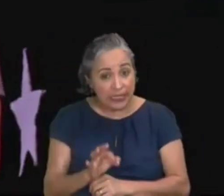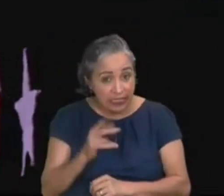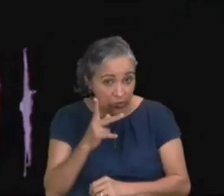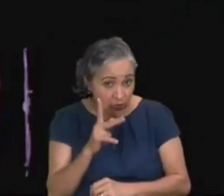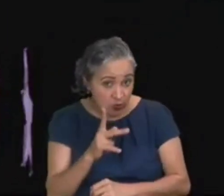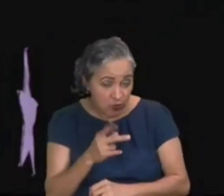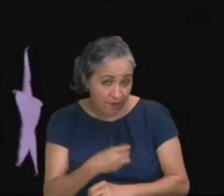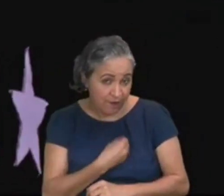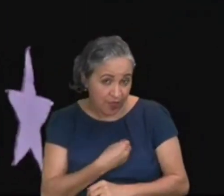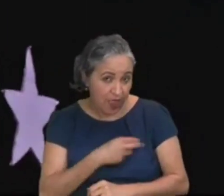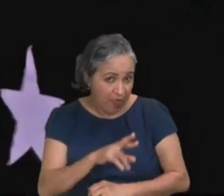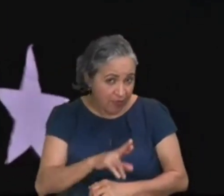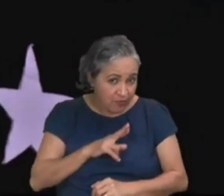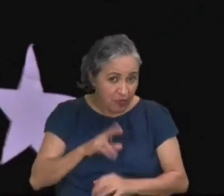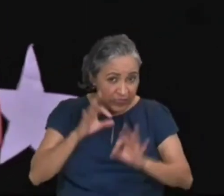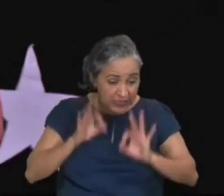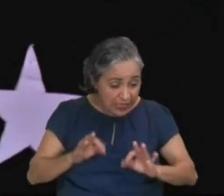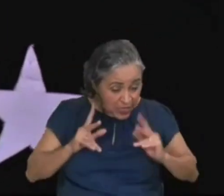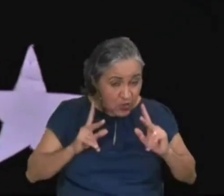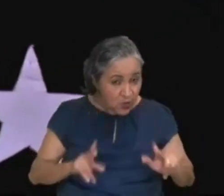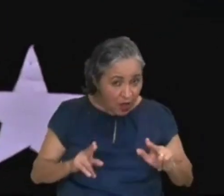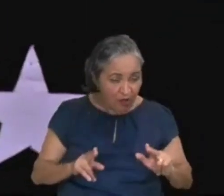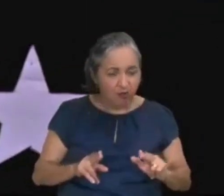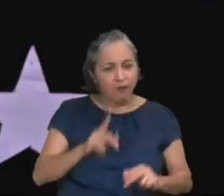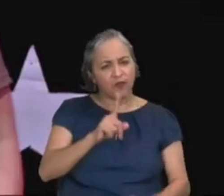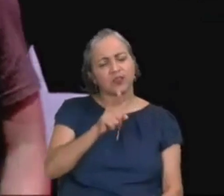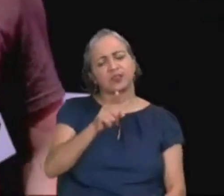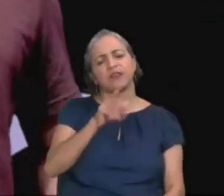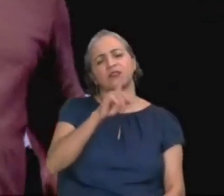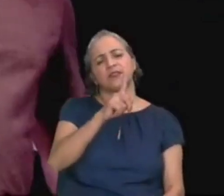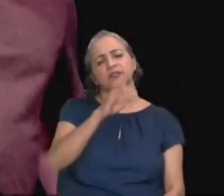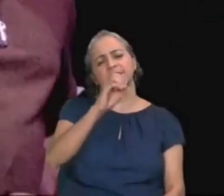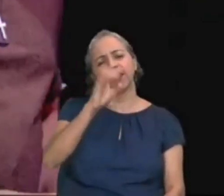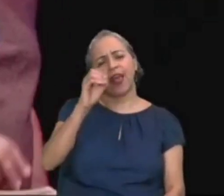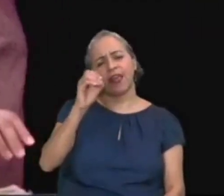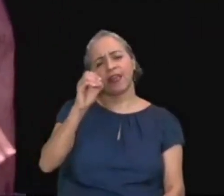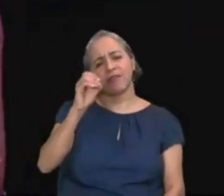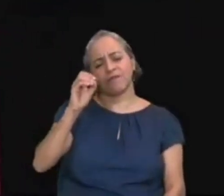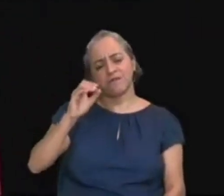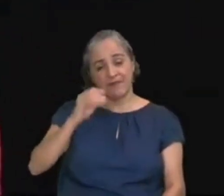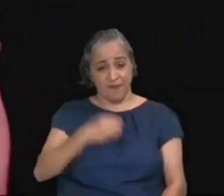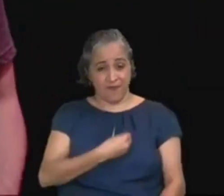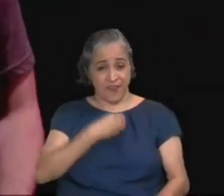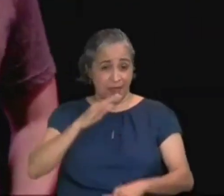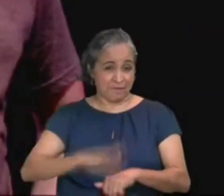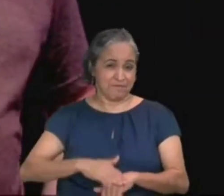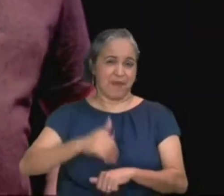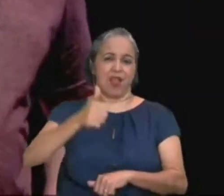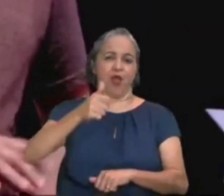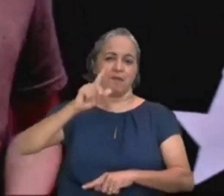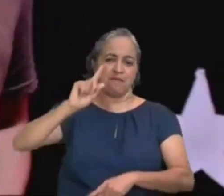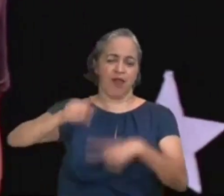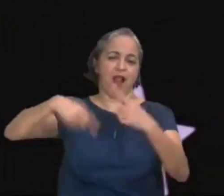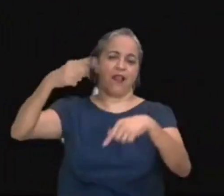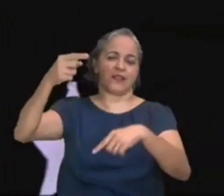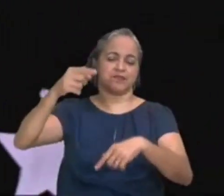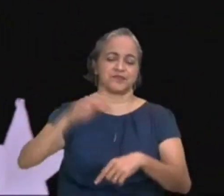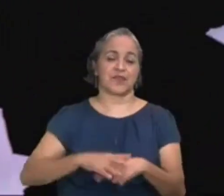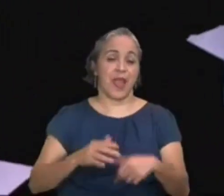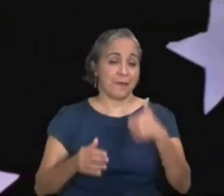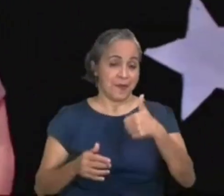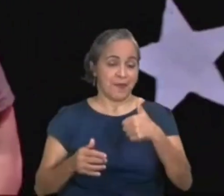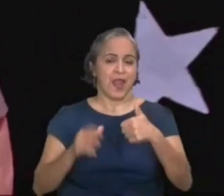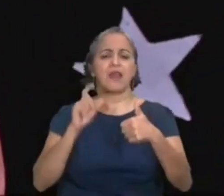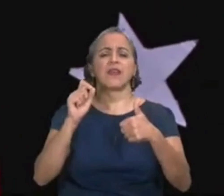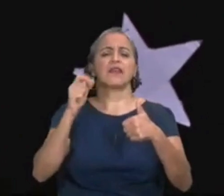Cem vezes. A segunda maior pergunta que você pode fazer, a primeira é quem sou eu, a